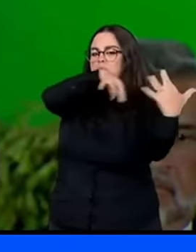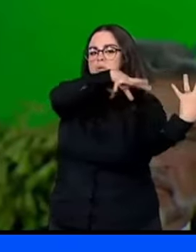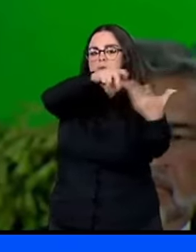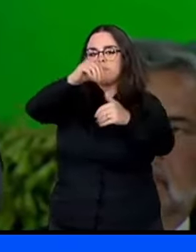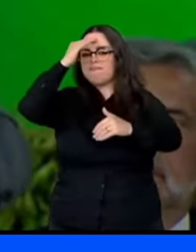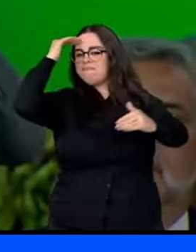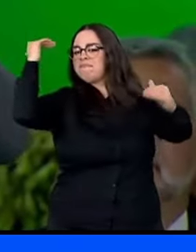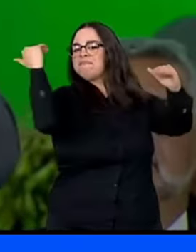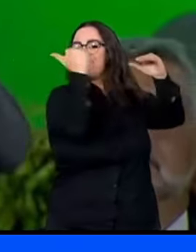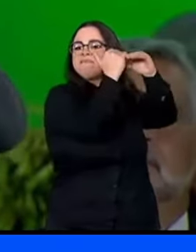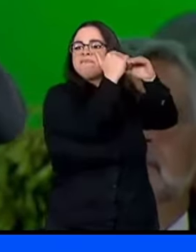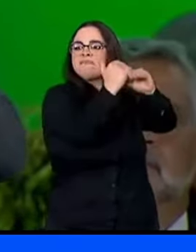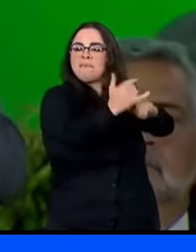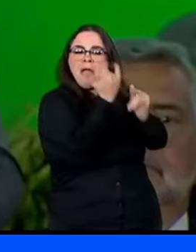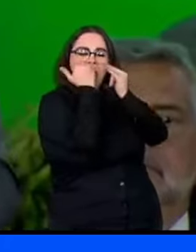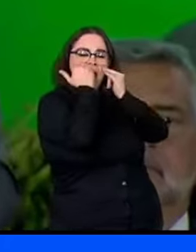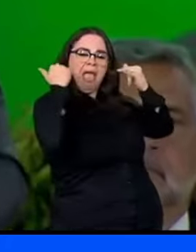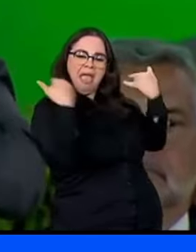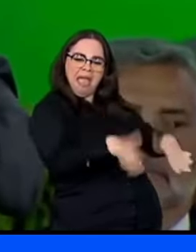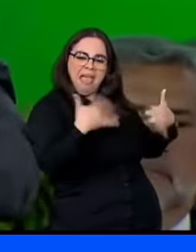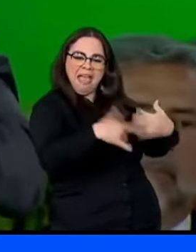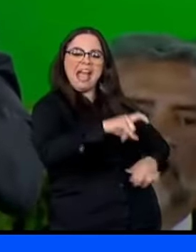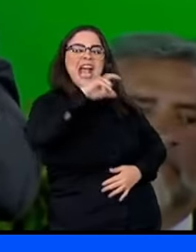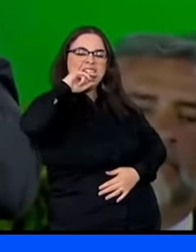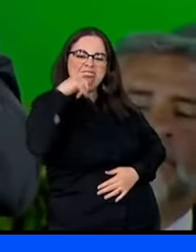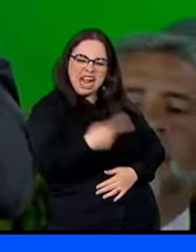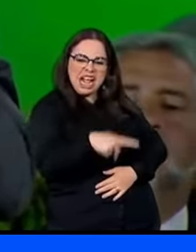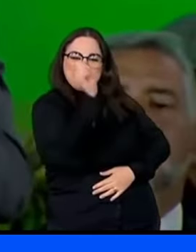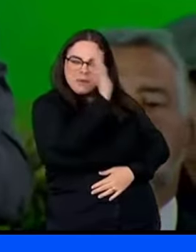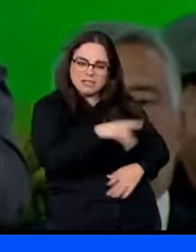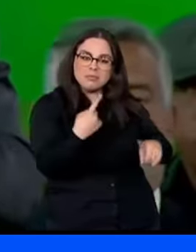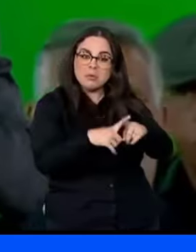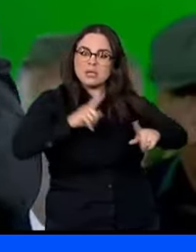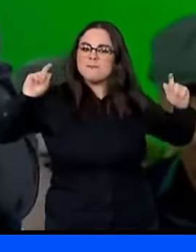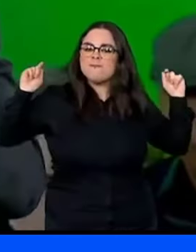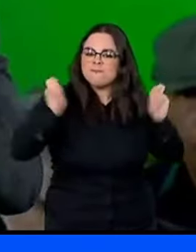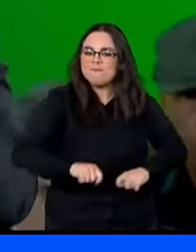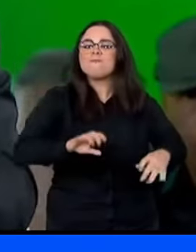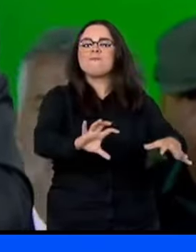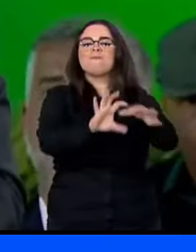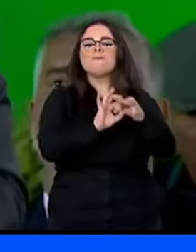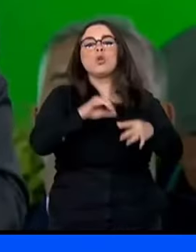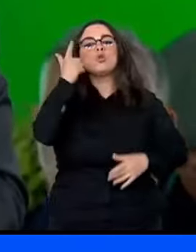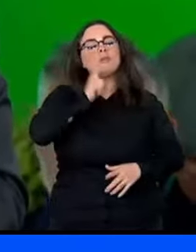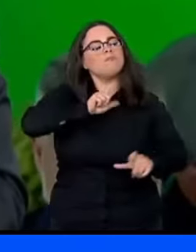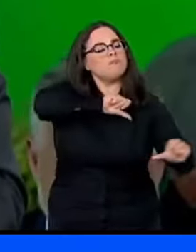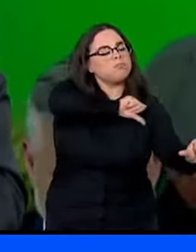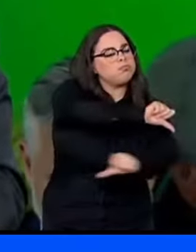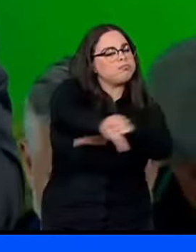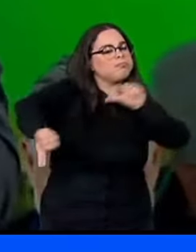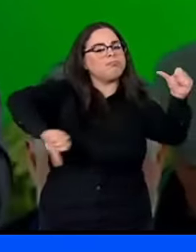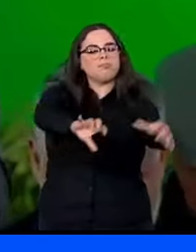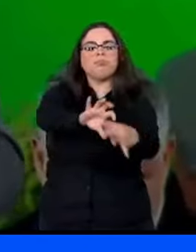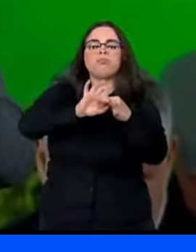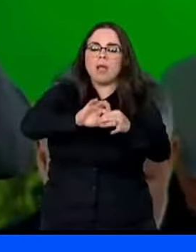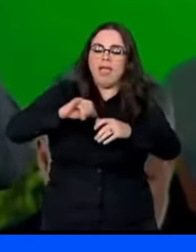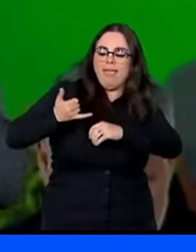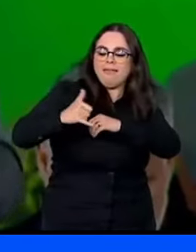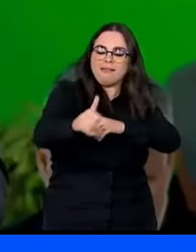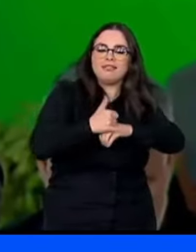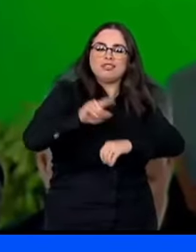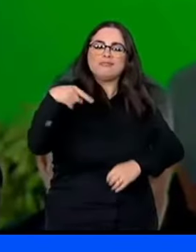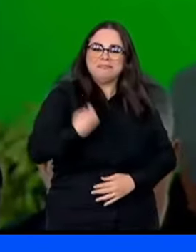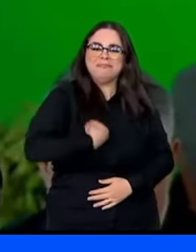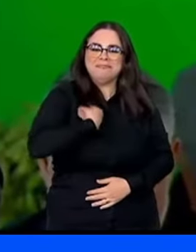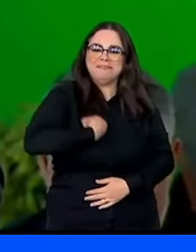Com esse país invejado Pelo mundo inteiro Pela nossa capacidade De fazer essa revolução energética Que